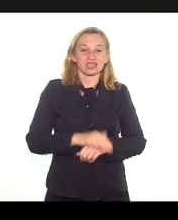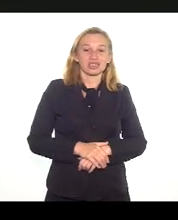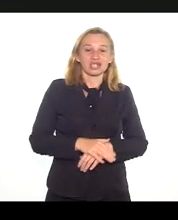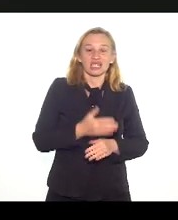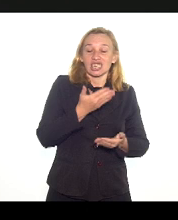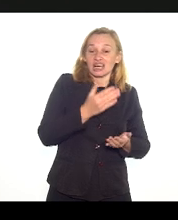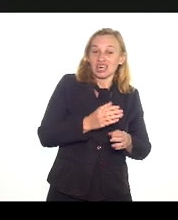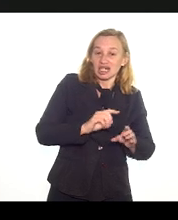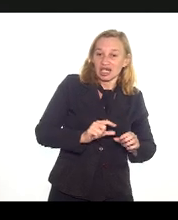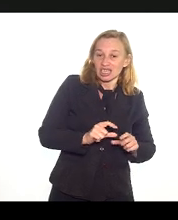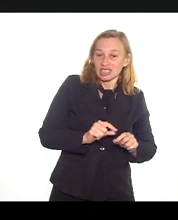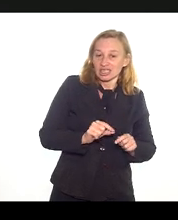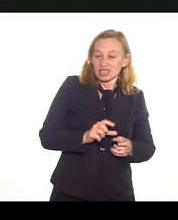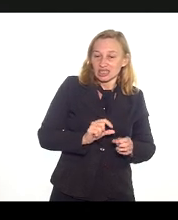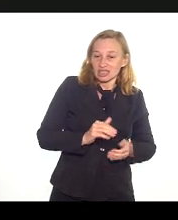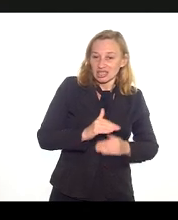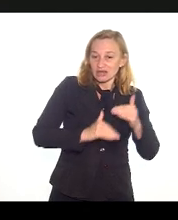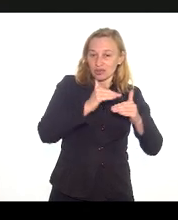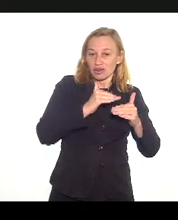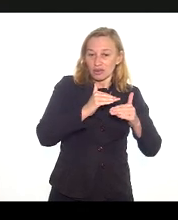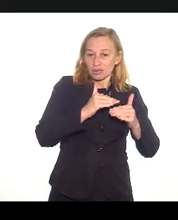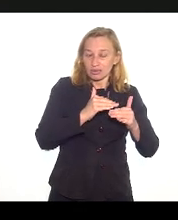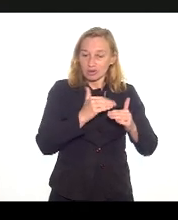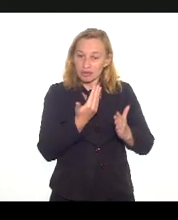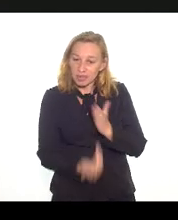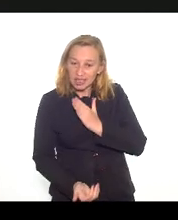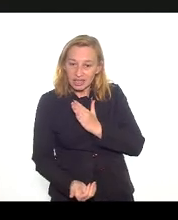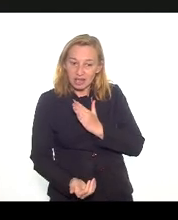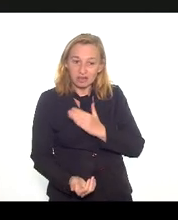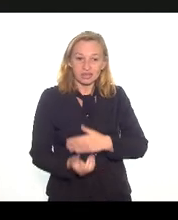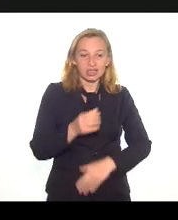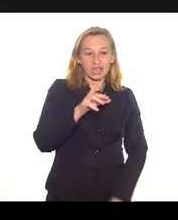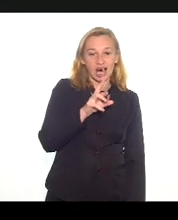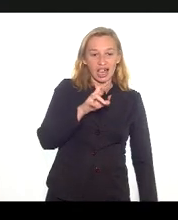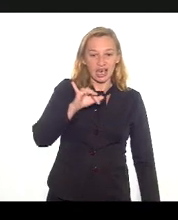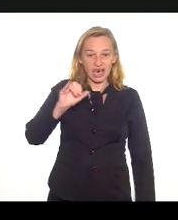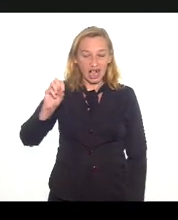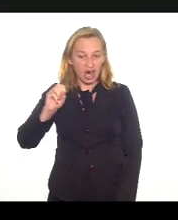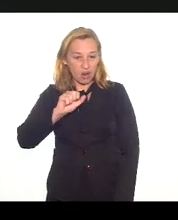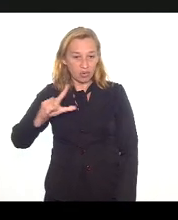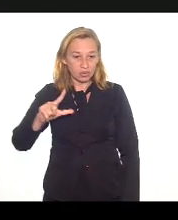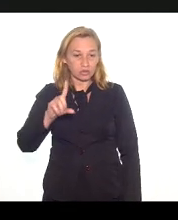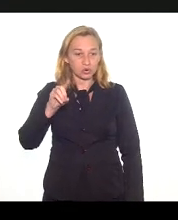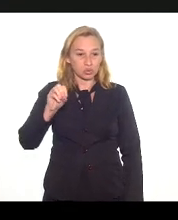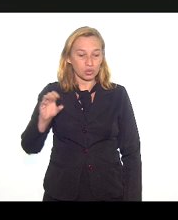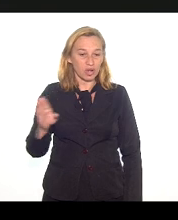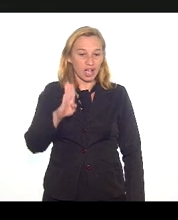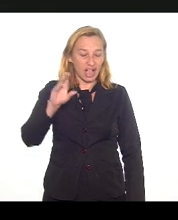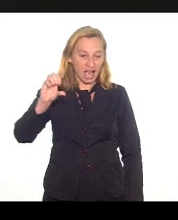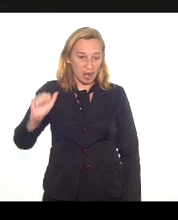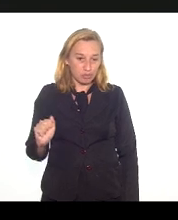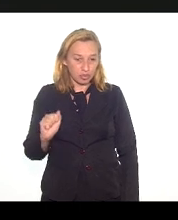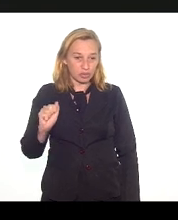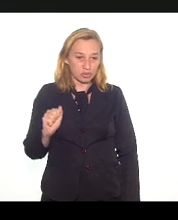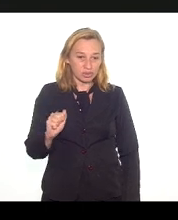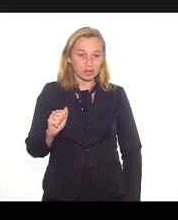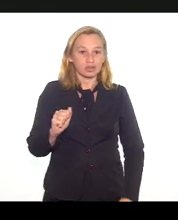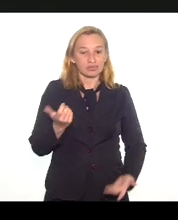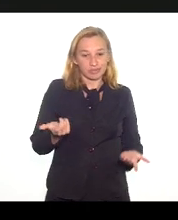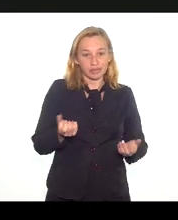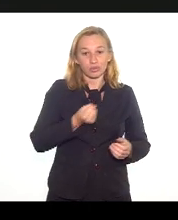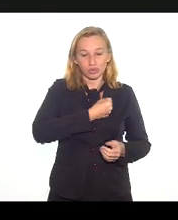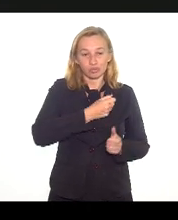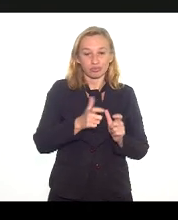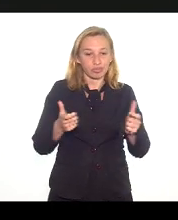perdeu e a Rael do Cabo é exatamente porque não é social, já botou o emprego público aí dentro, não está tendo nenhum milagre lá. Pode ir,